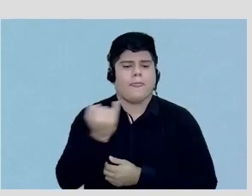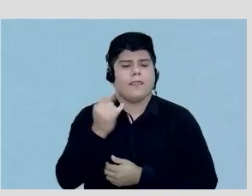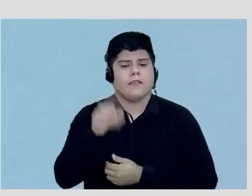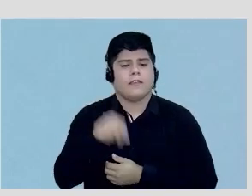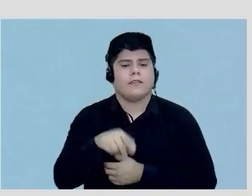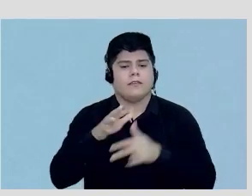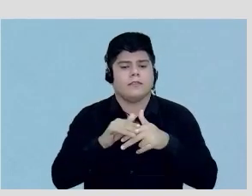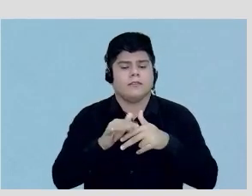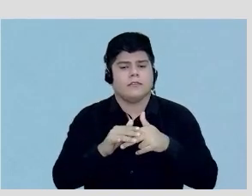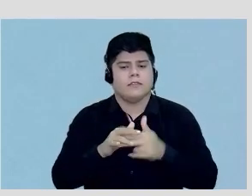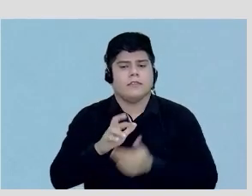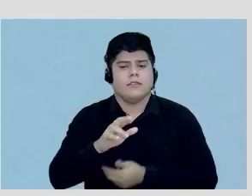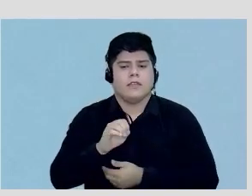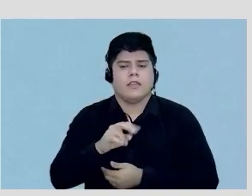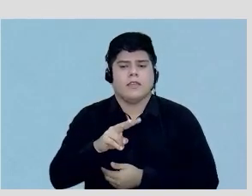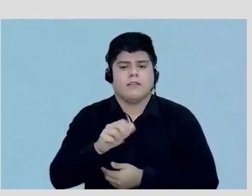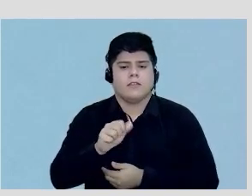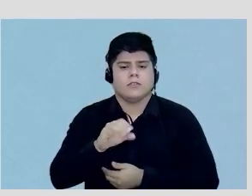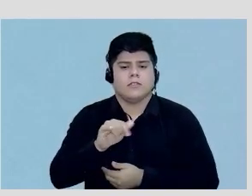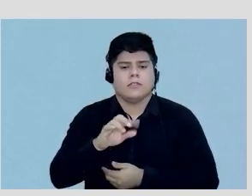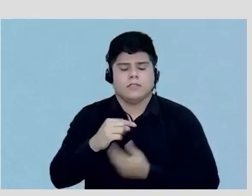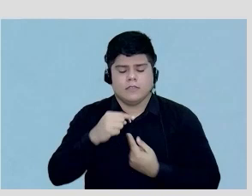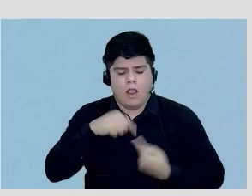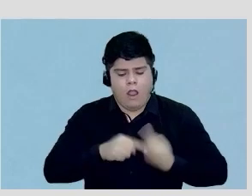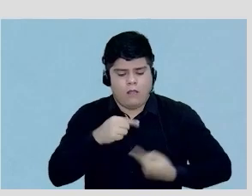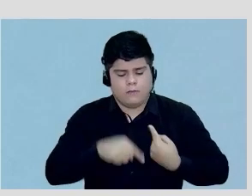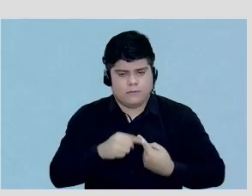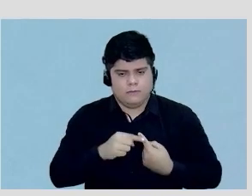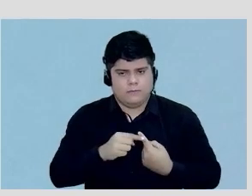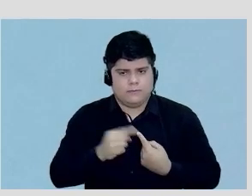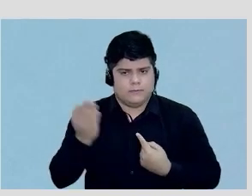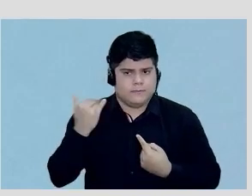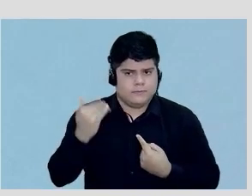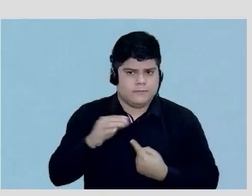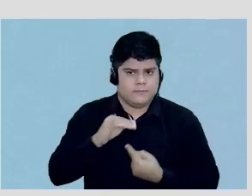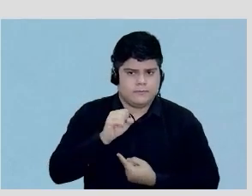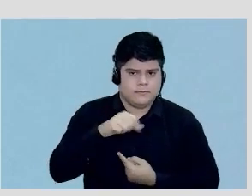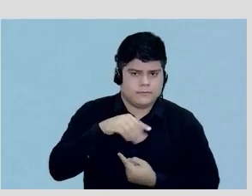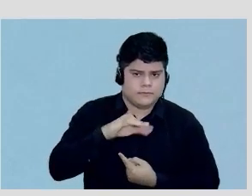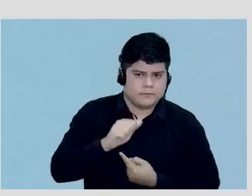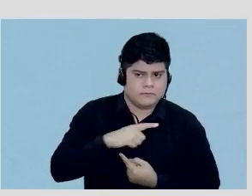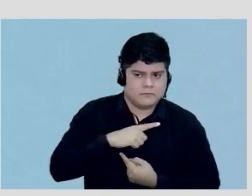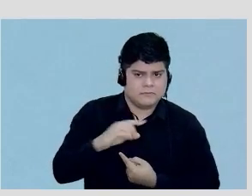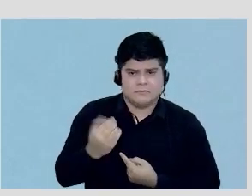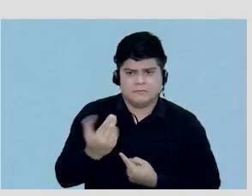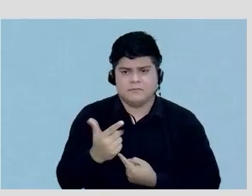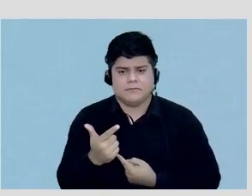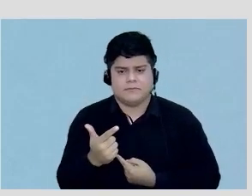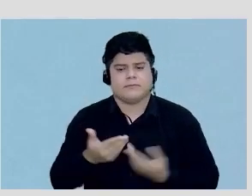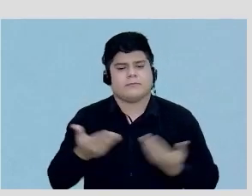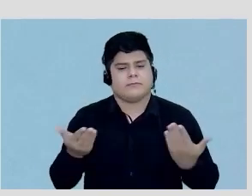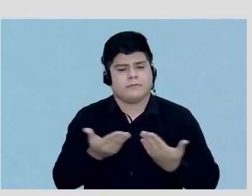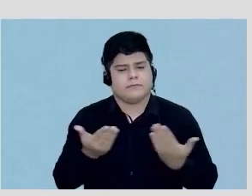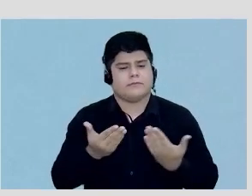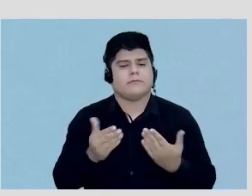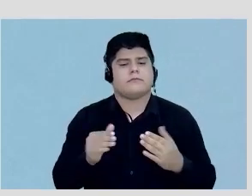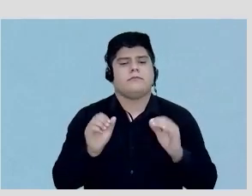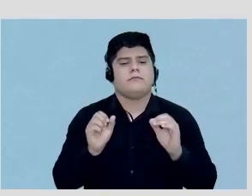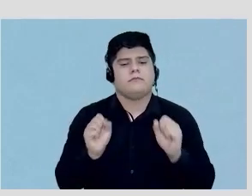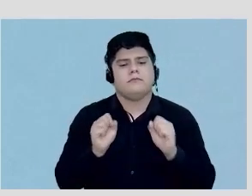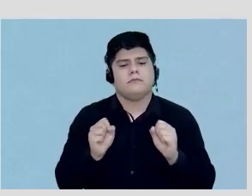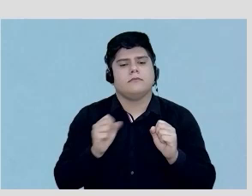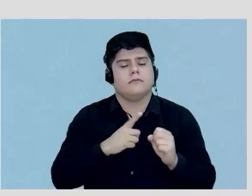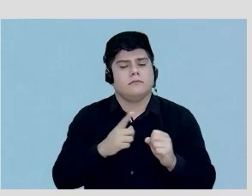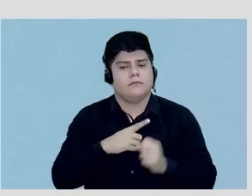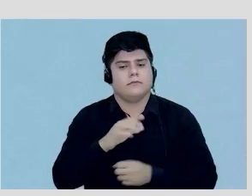paciente revascularizado a discussão no passado é tem isquemia ou não tem isquemia e agora a gente pode ter